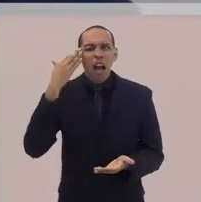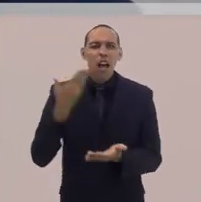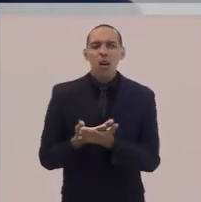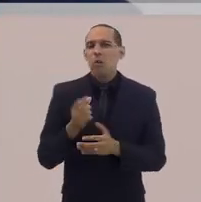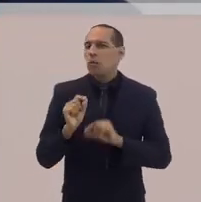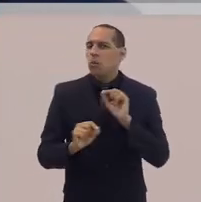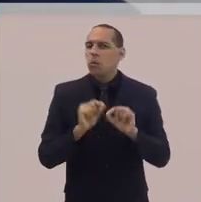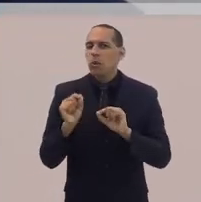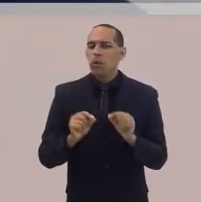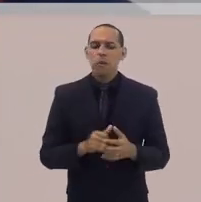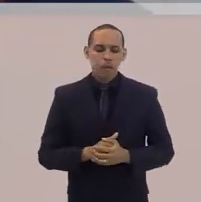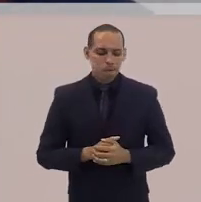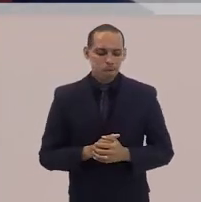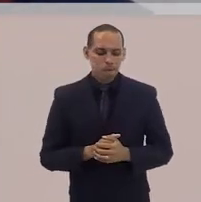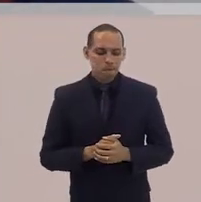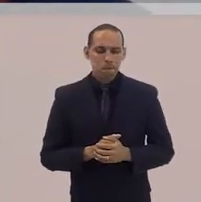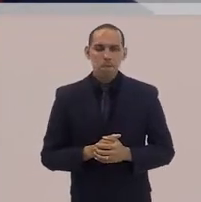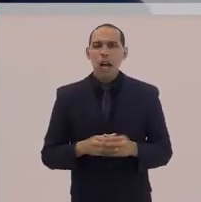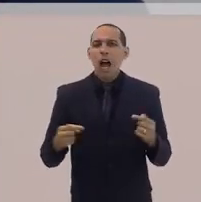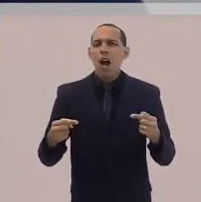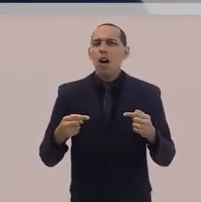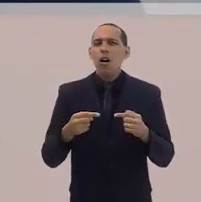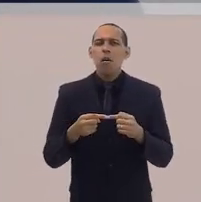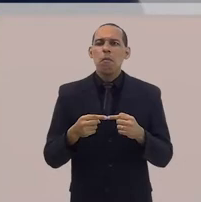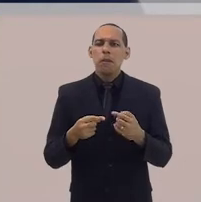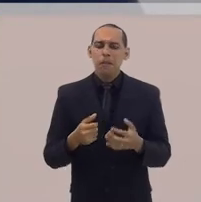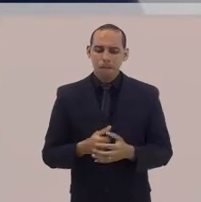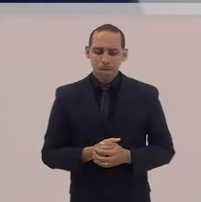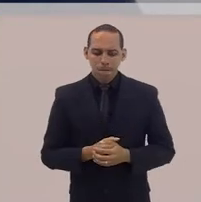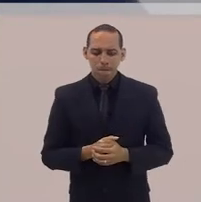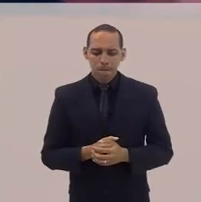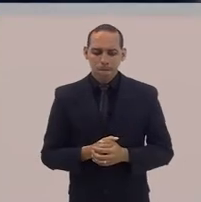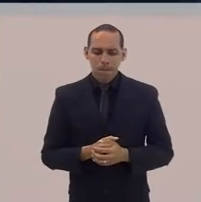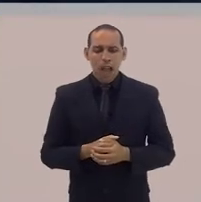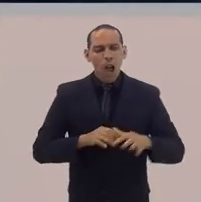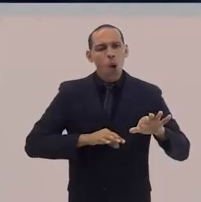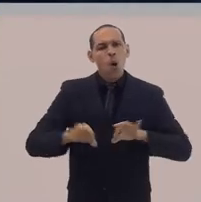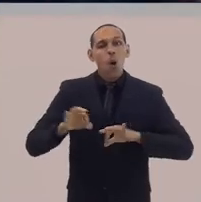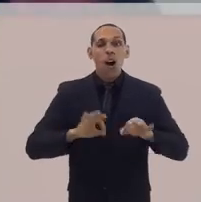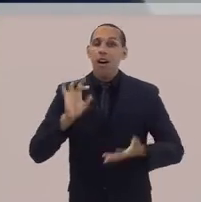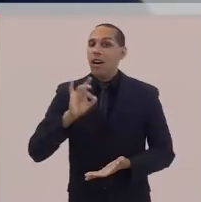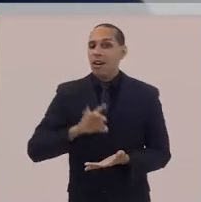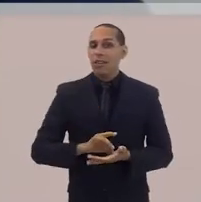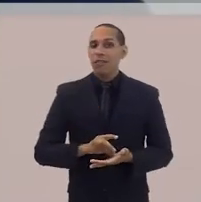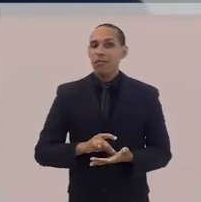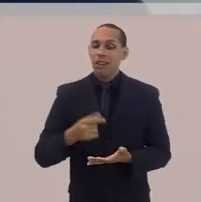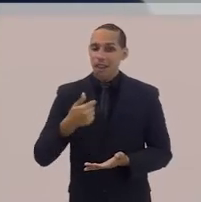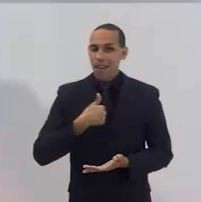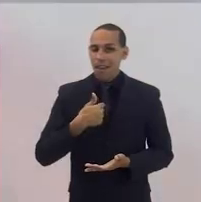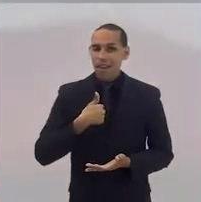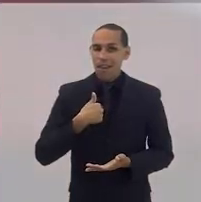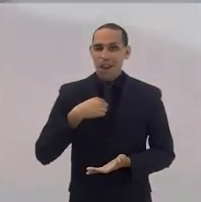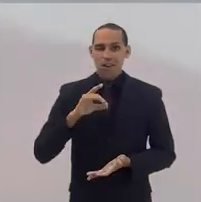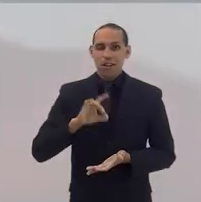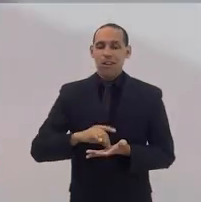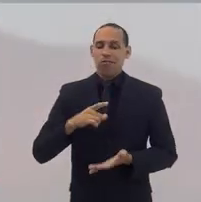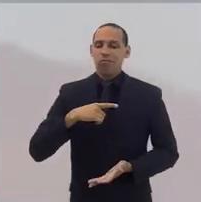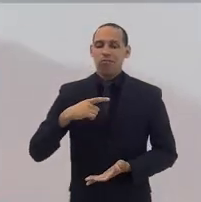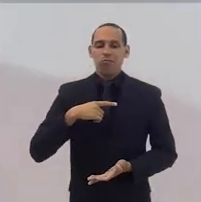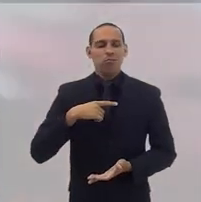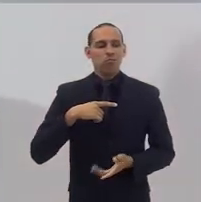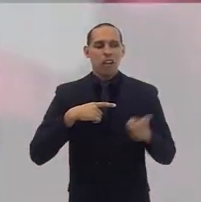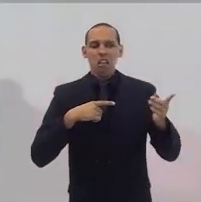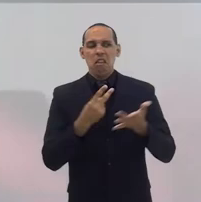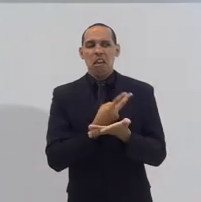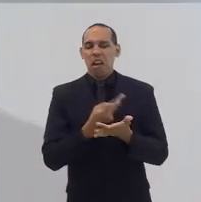com essa pretensão humana de controlar a verdade. eu tenho a verdade,